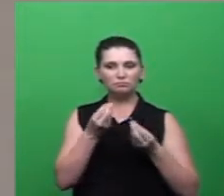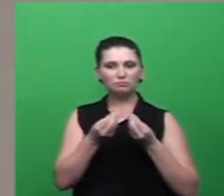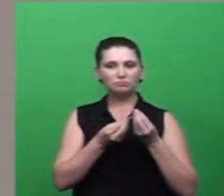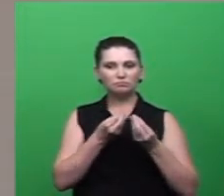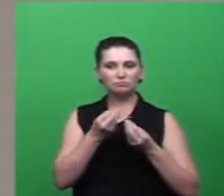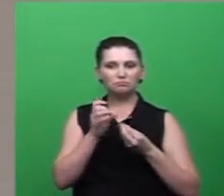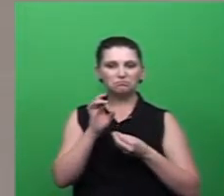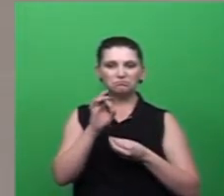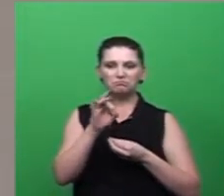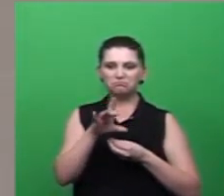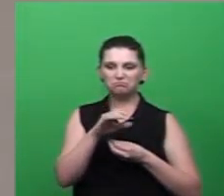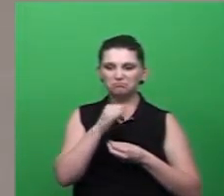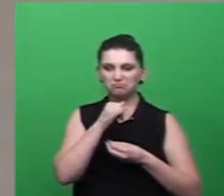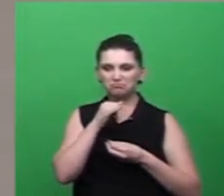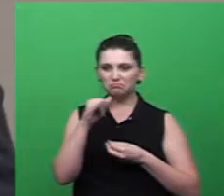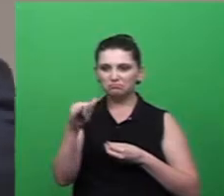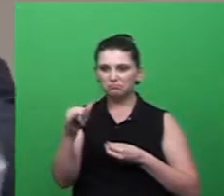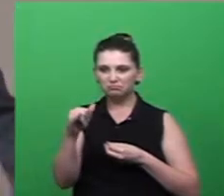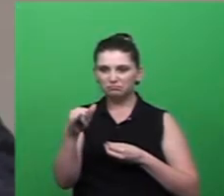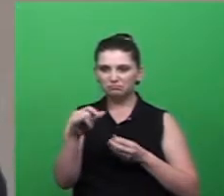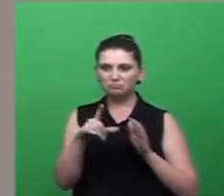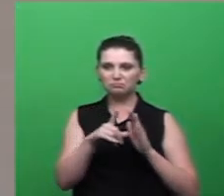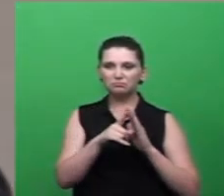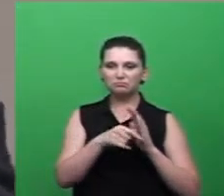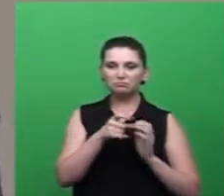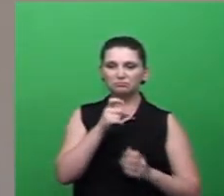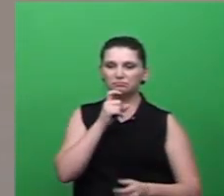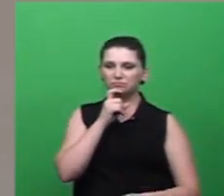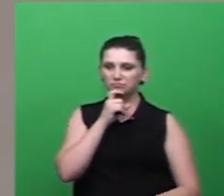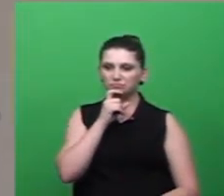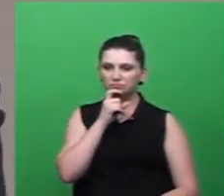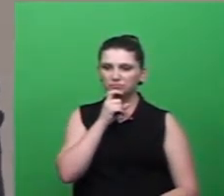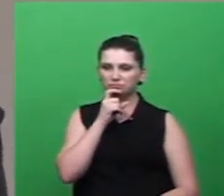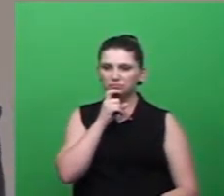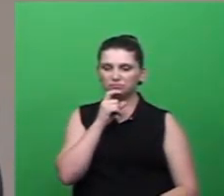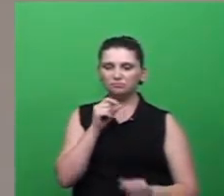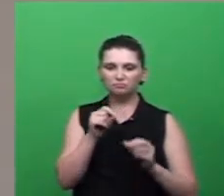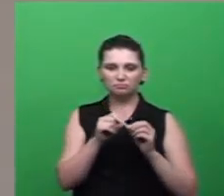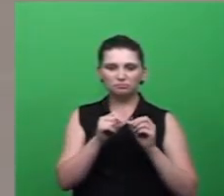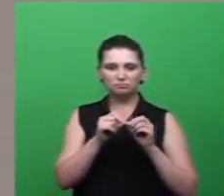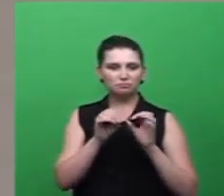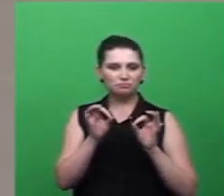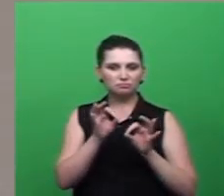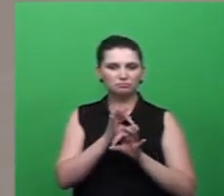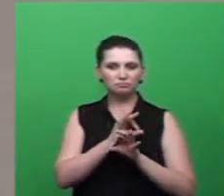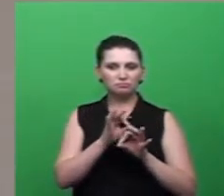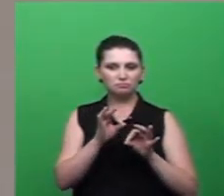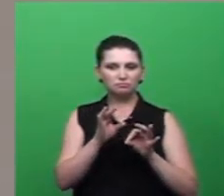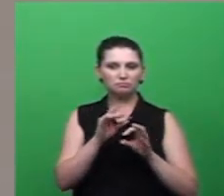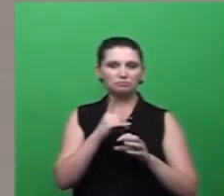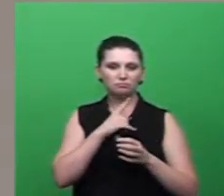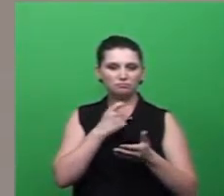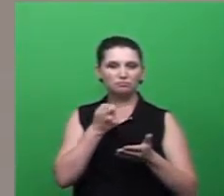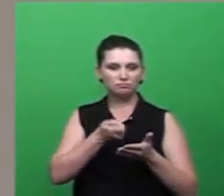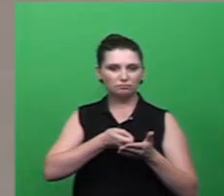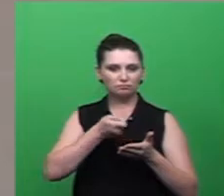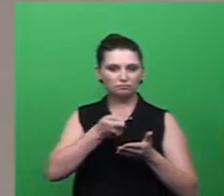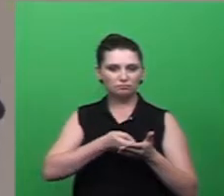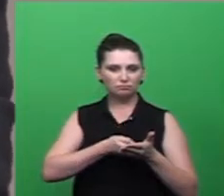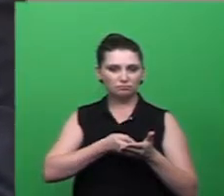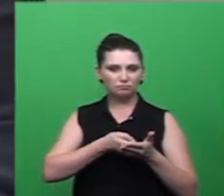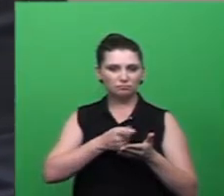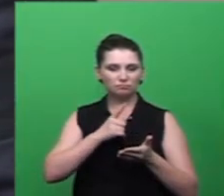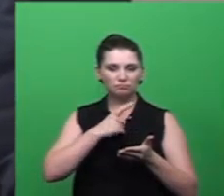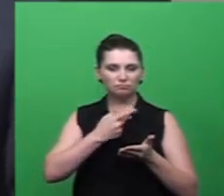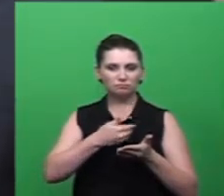foi notificado é porque vai vir inverno vai secar vai secar não vou fazer mais nada existe uma cobrança após a notificação dos proprietários